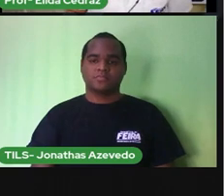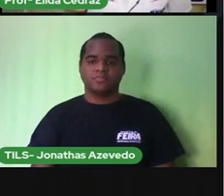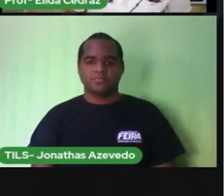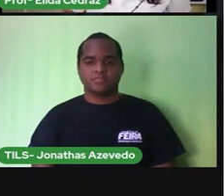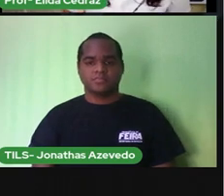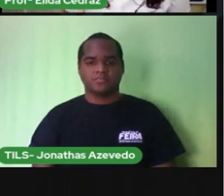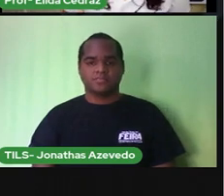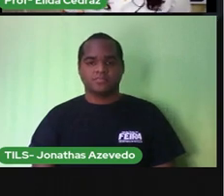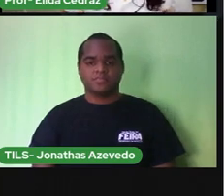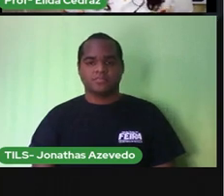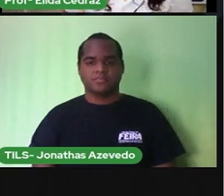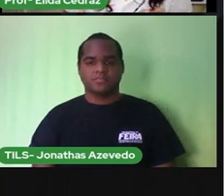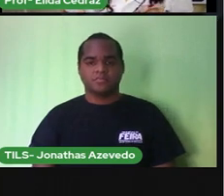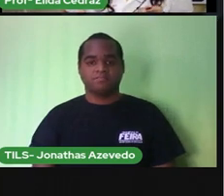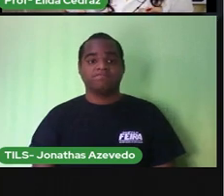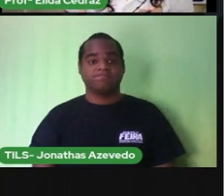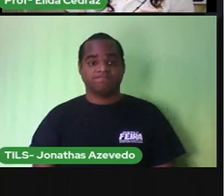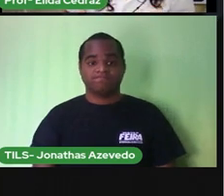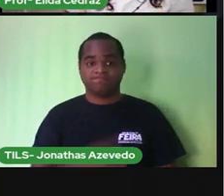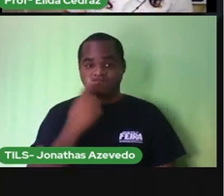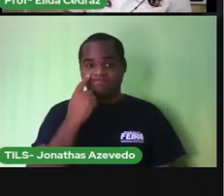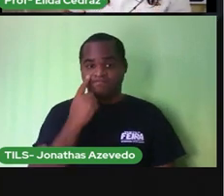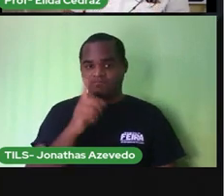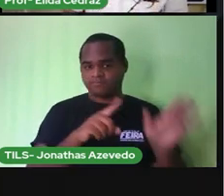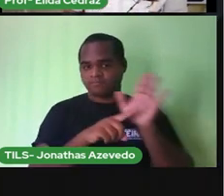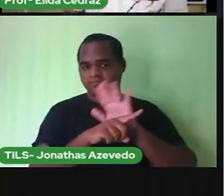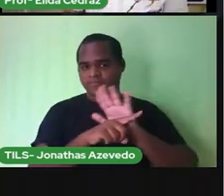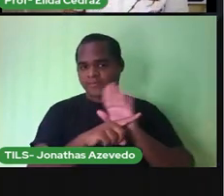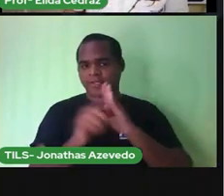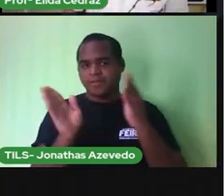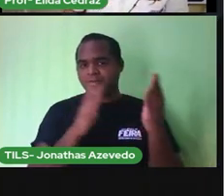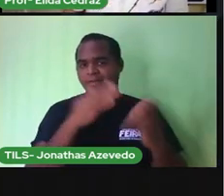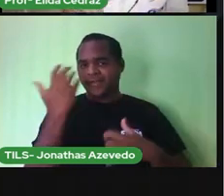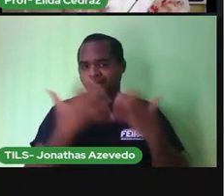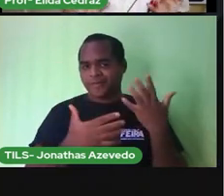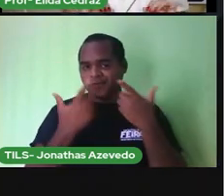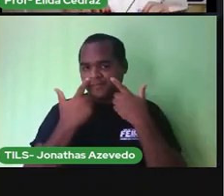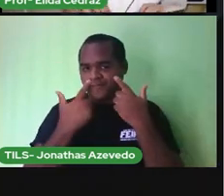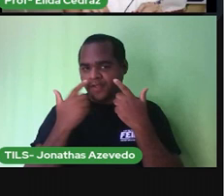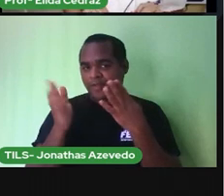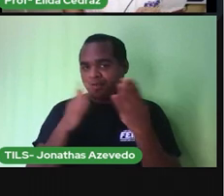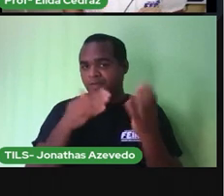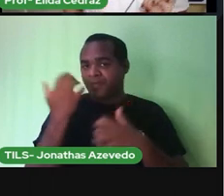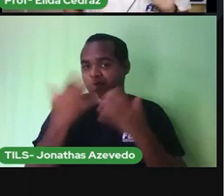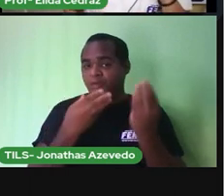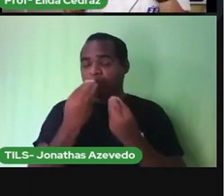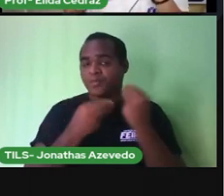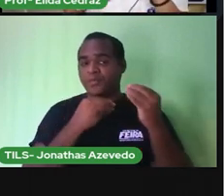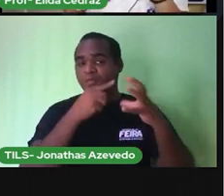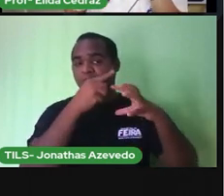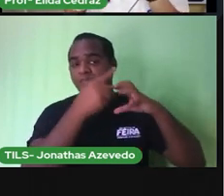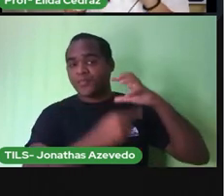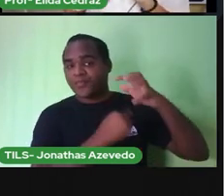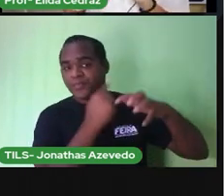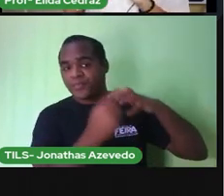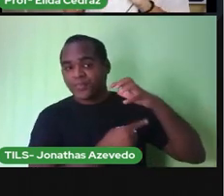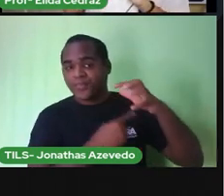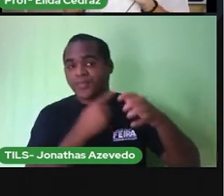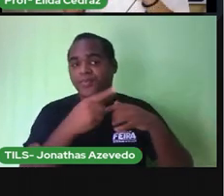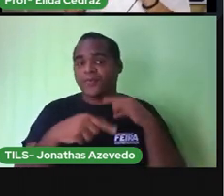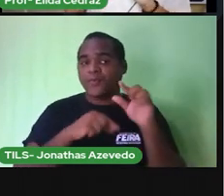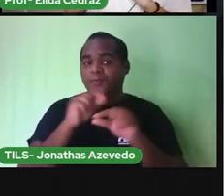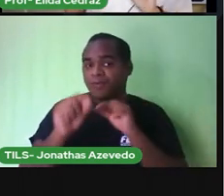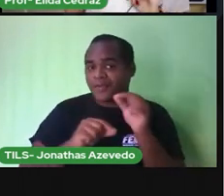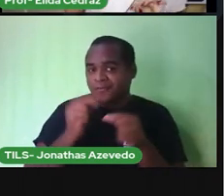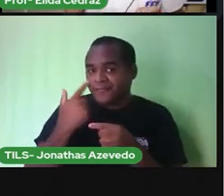E eu trouxe esse vídeo rapidinho para a gente poder ver o movimento que a terra faz